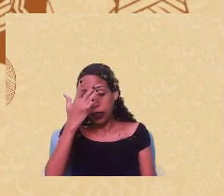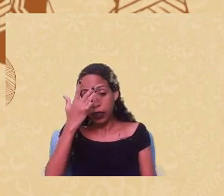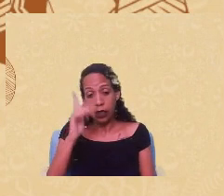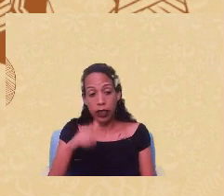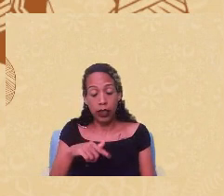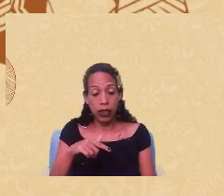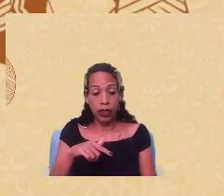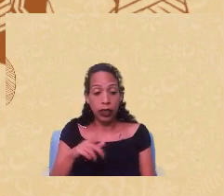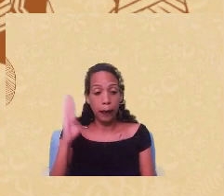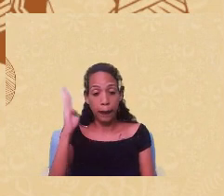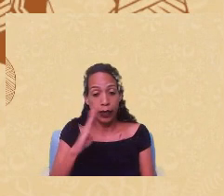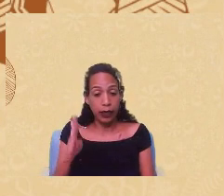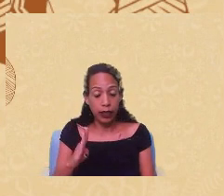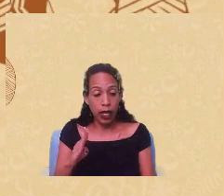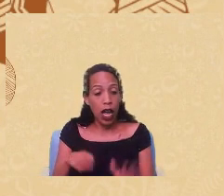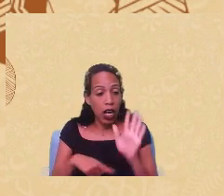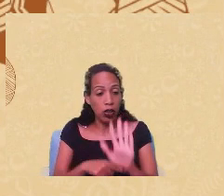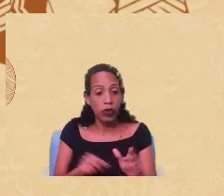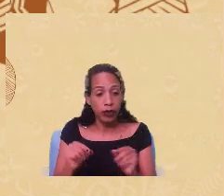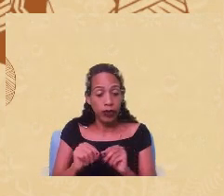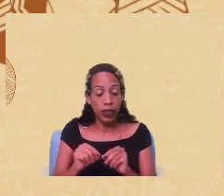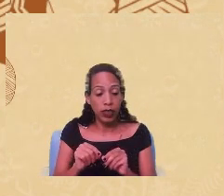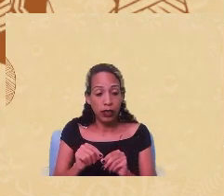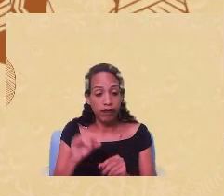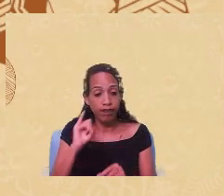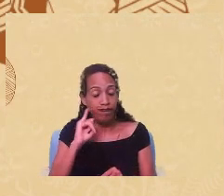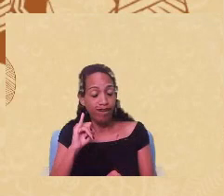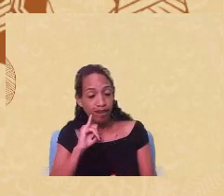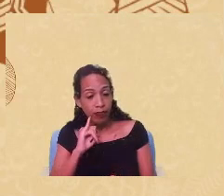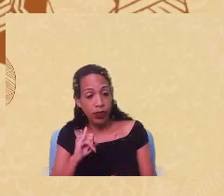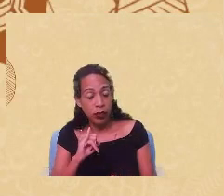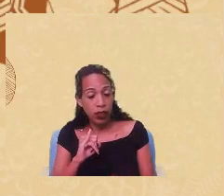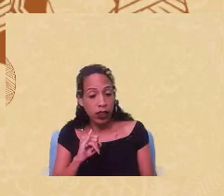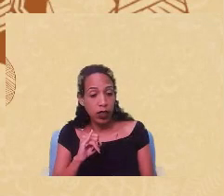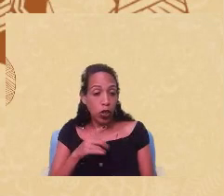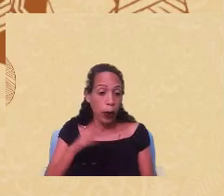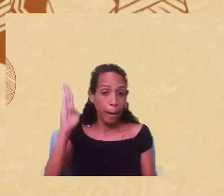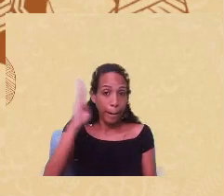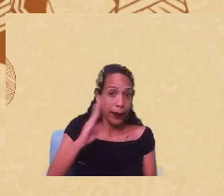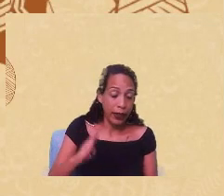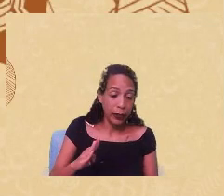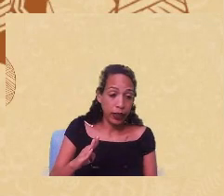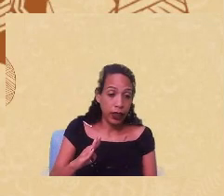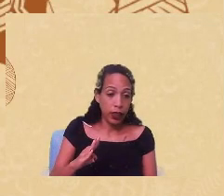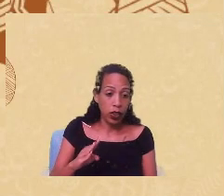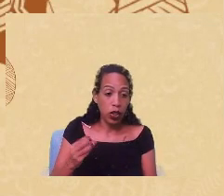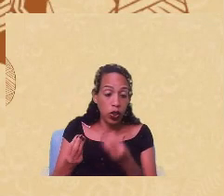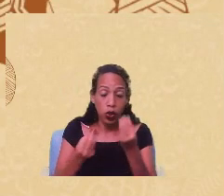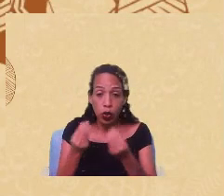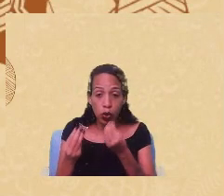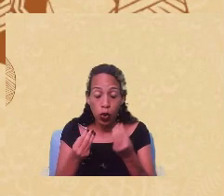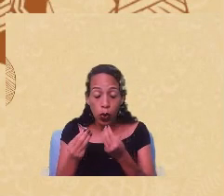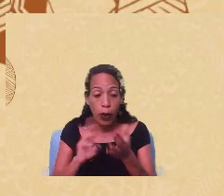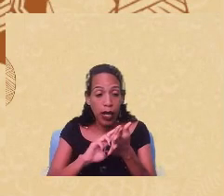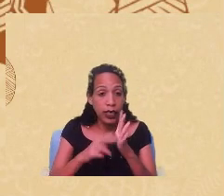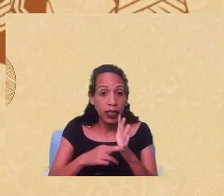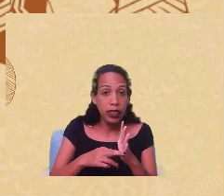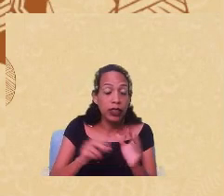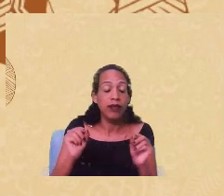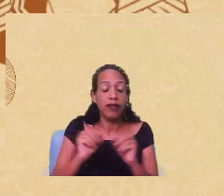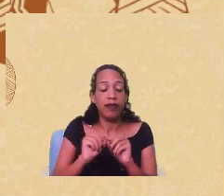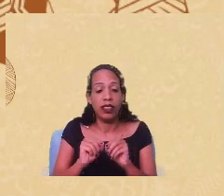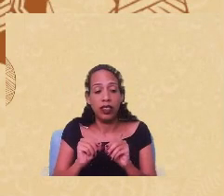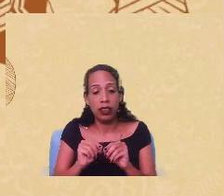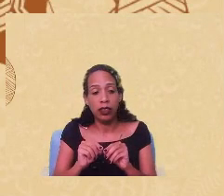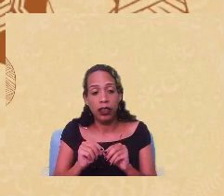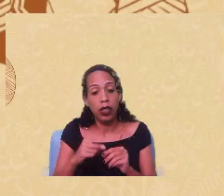ela ajuda a gente a fazer uma interpretação no Brasil de como o racismo é sustentado uma